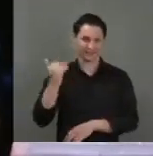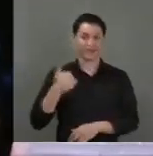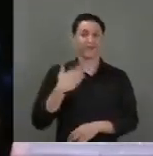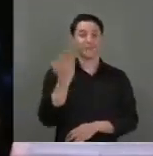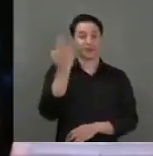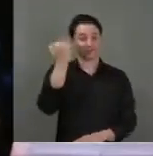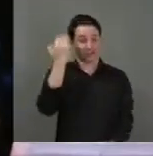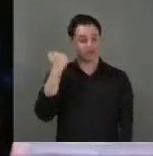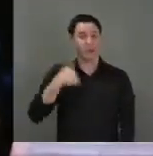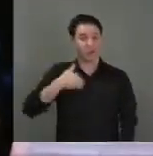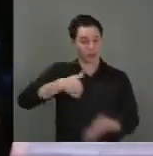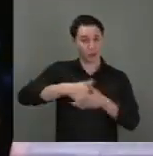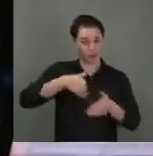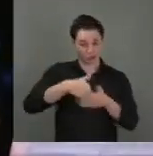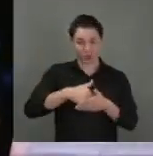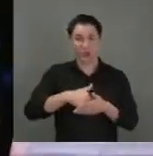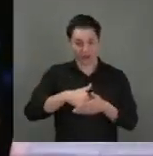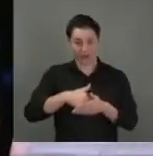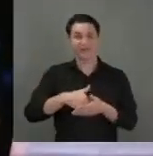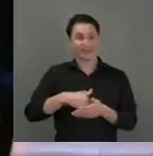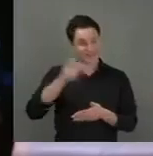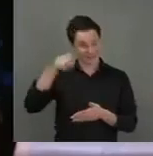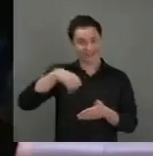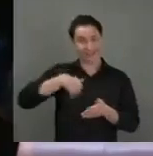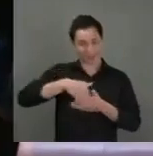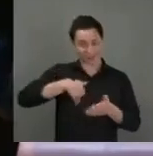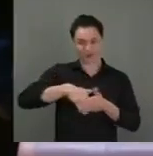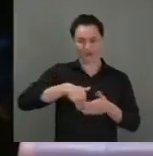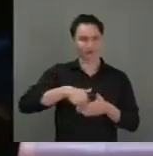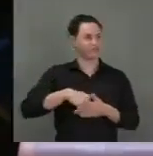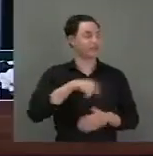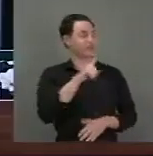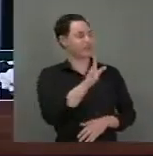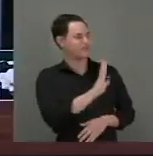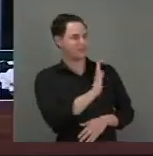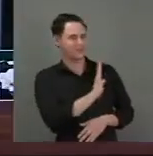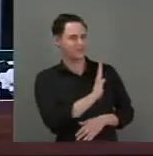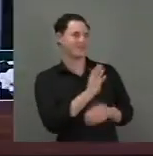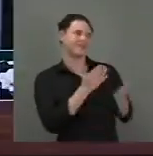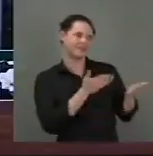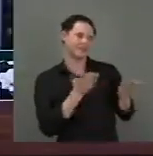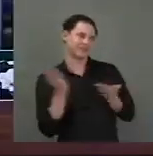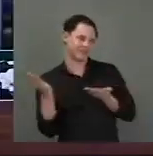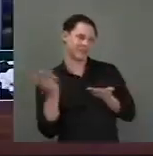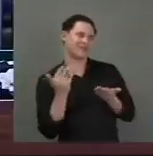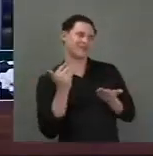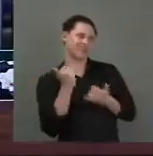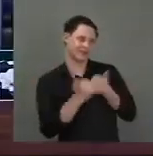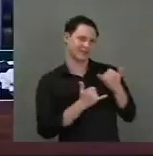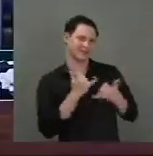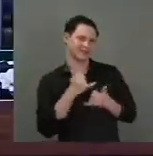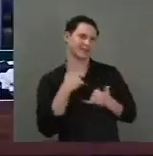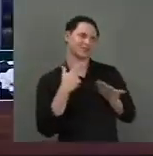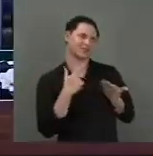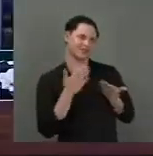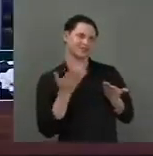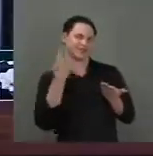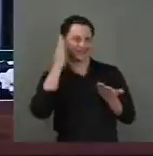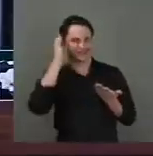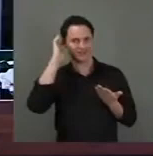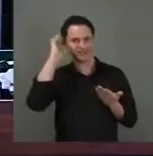futebol, joguei... O senador Cajuru foi injusto com o senador, foi injusto com o senador Alcoimbo.